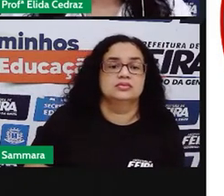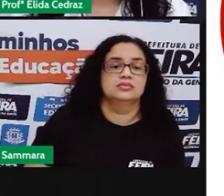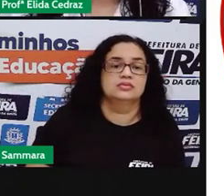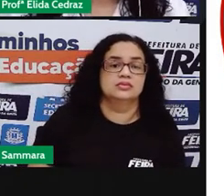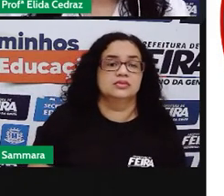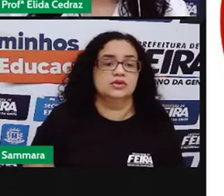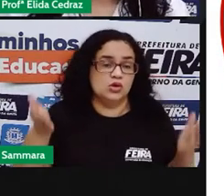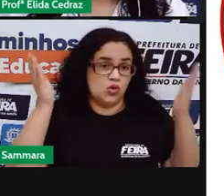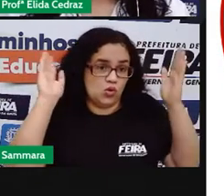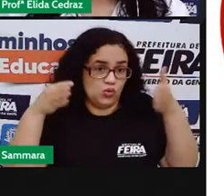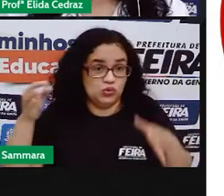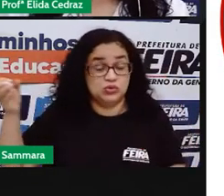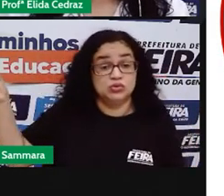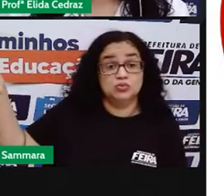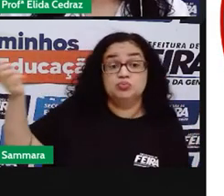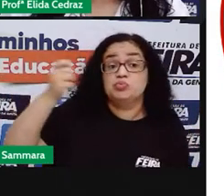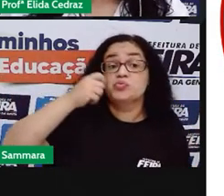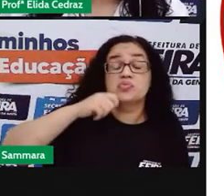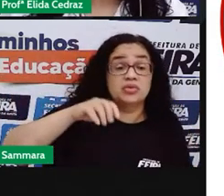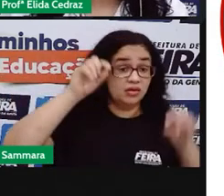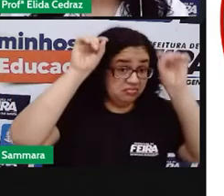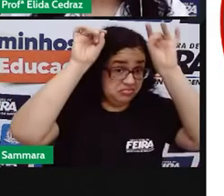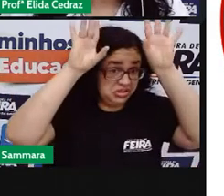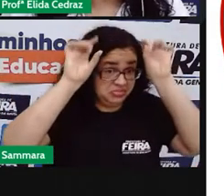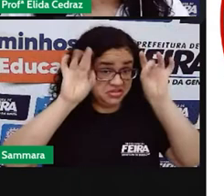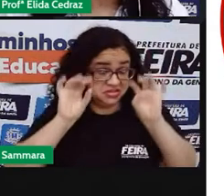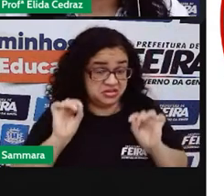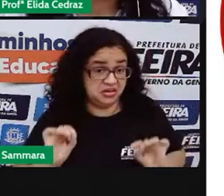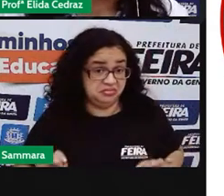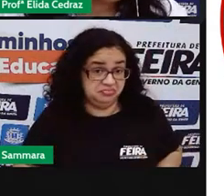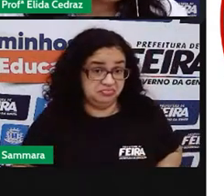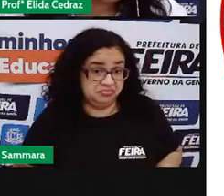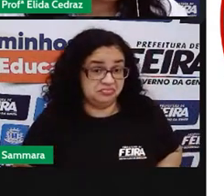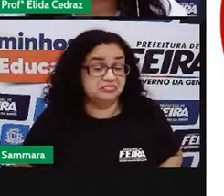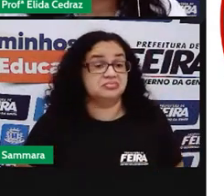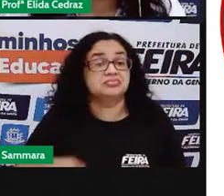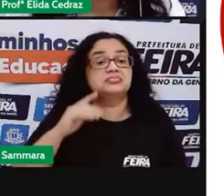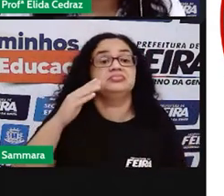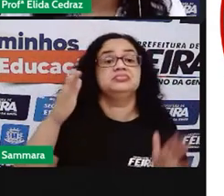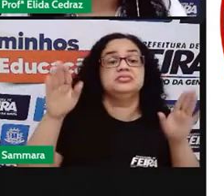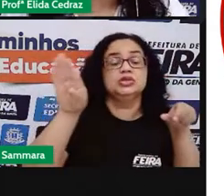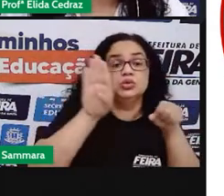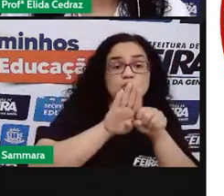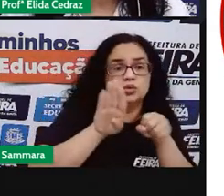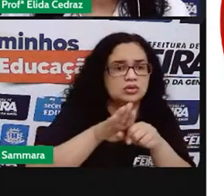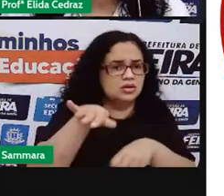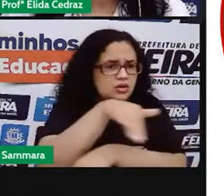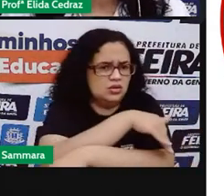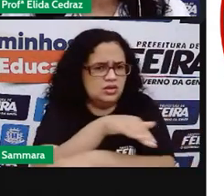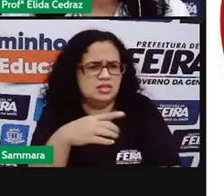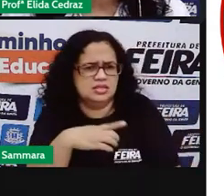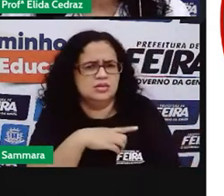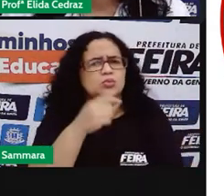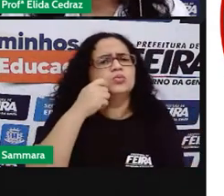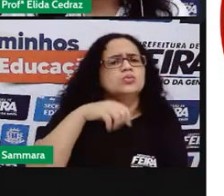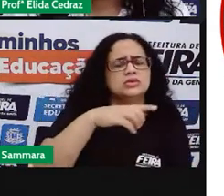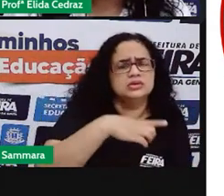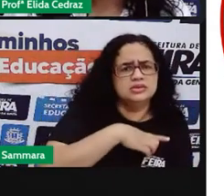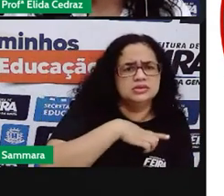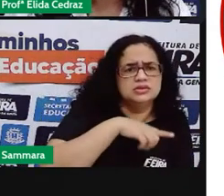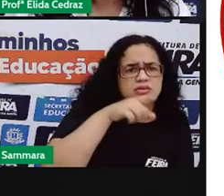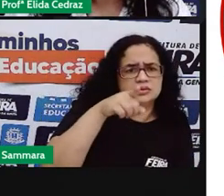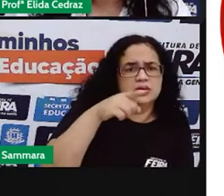E hoje está na moda o geladinho gourmet. E aí no seu bairro, na sua rua, tem um anúncio desse?